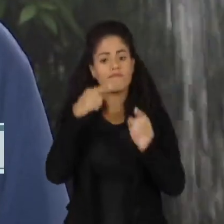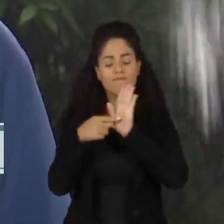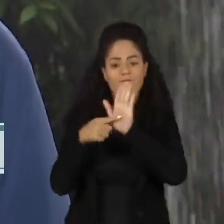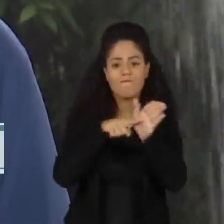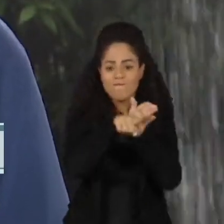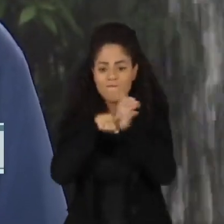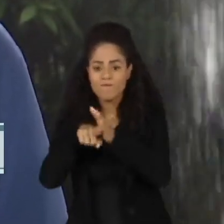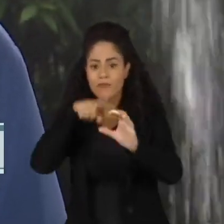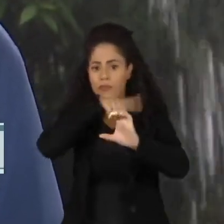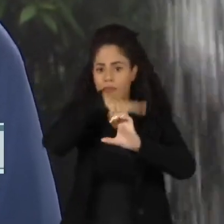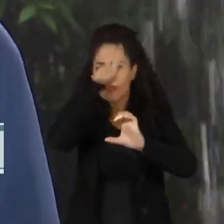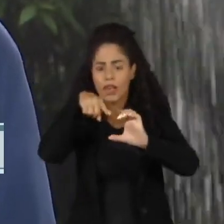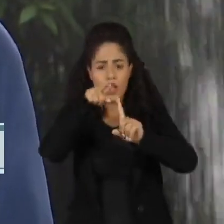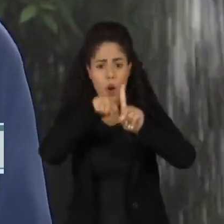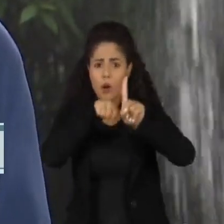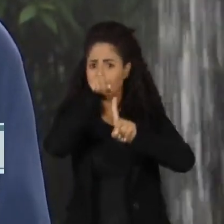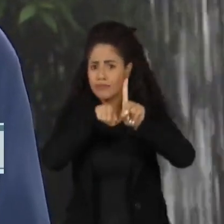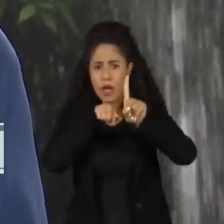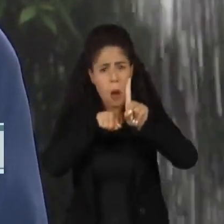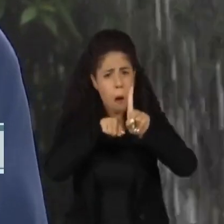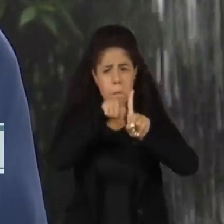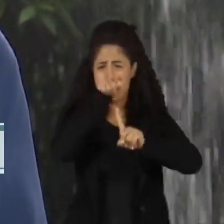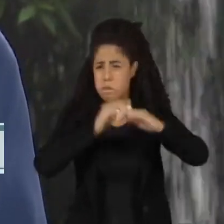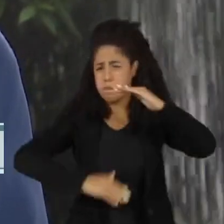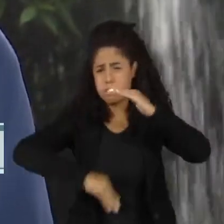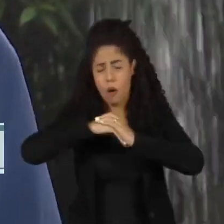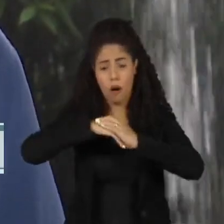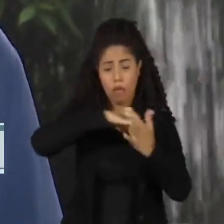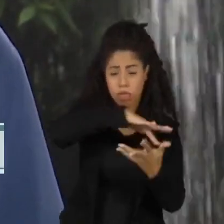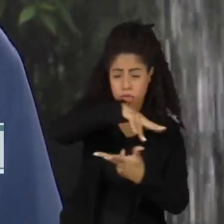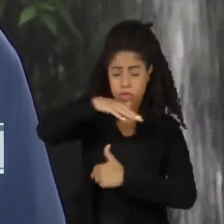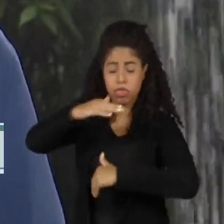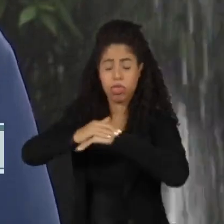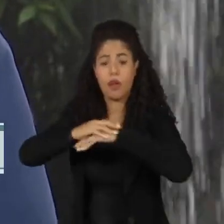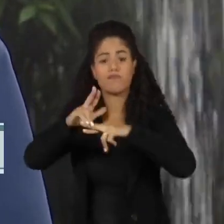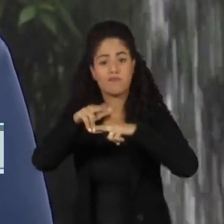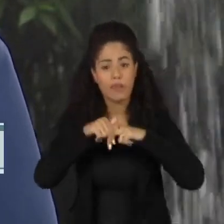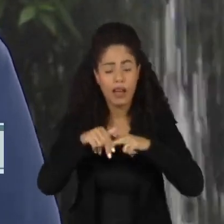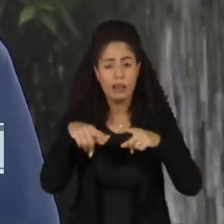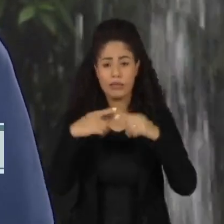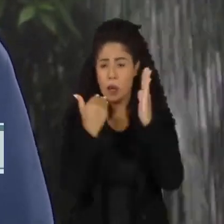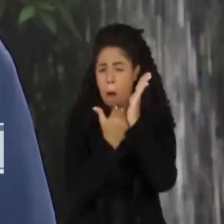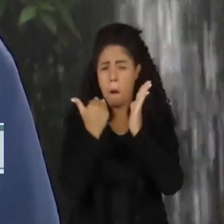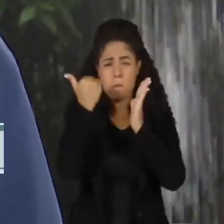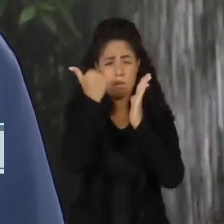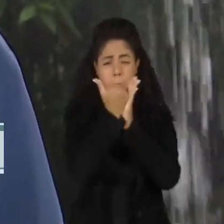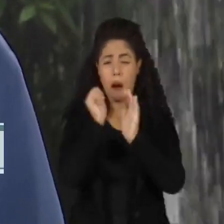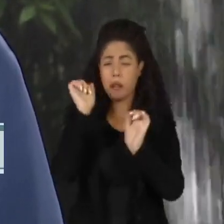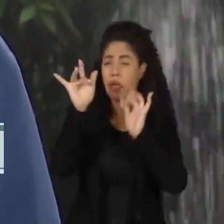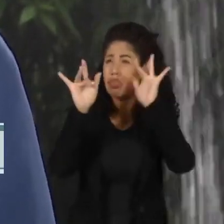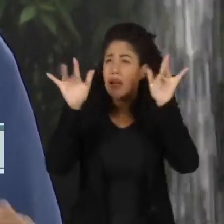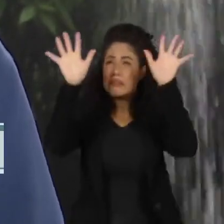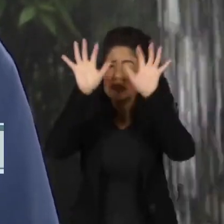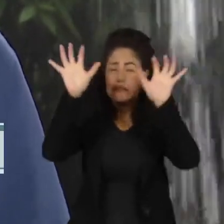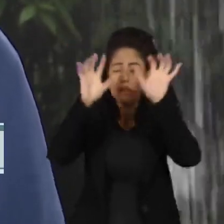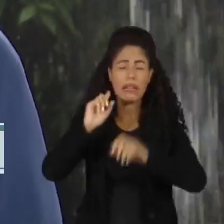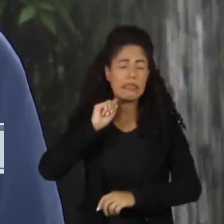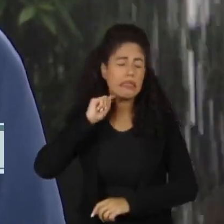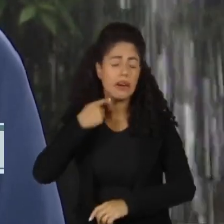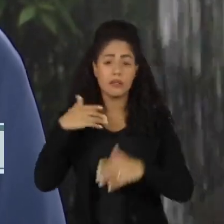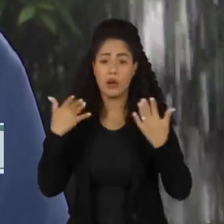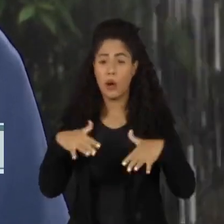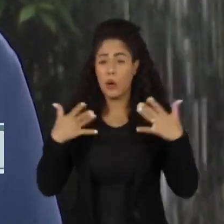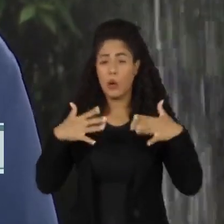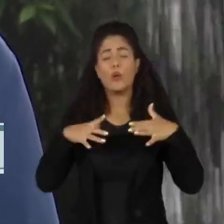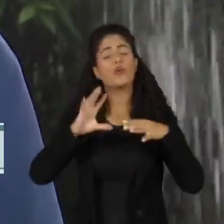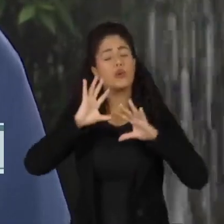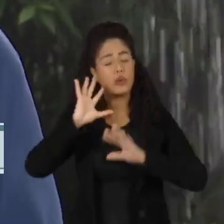alertam que o aumento da temperatura média no planeta, causado pelo excesso de poluentes na atmosfera, resultaria